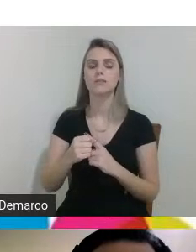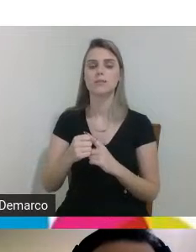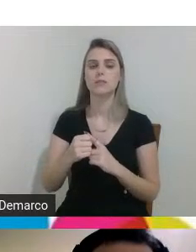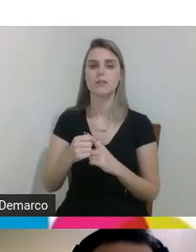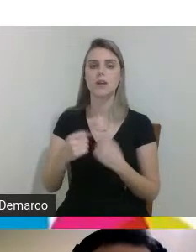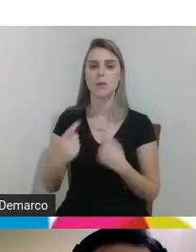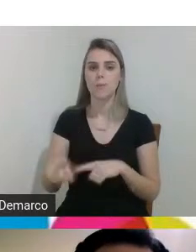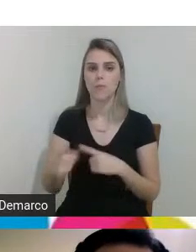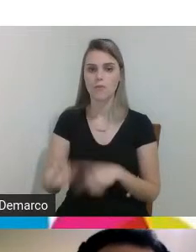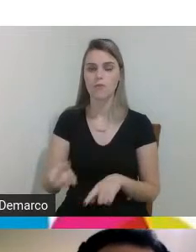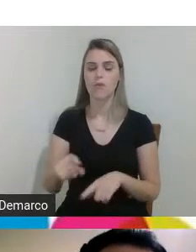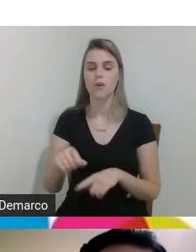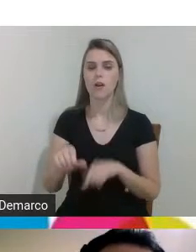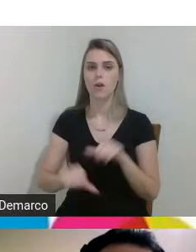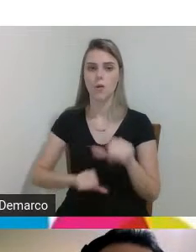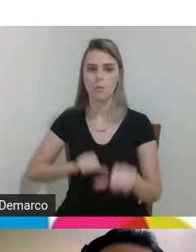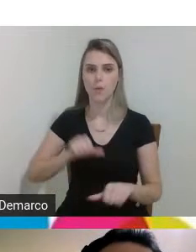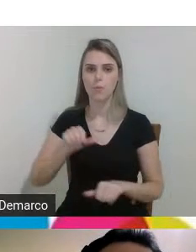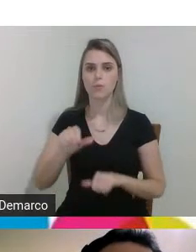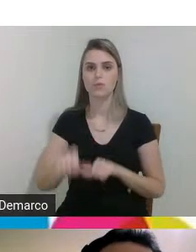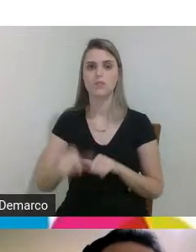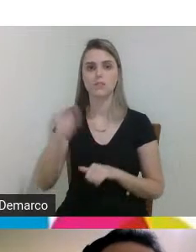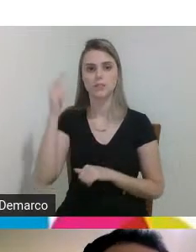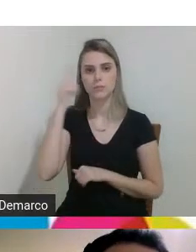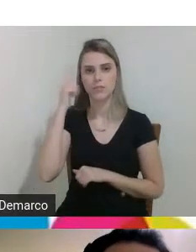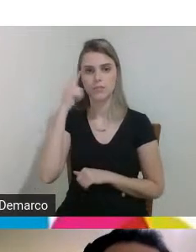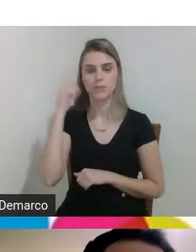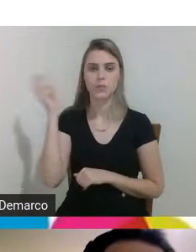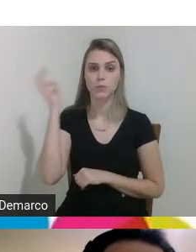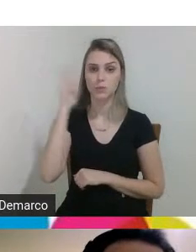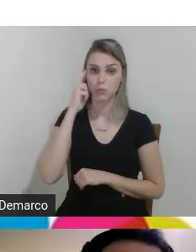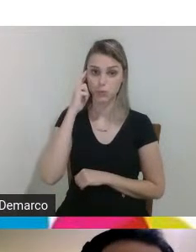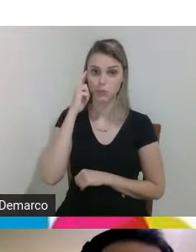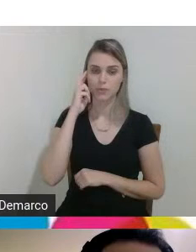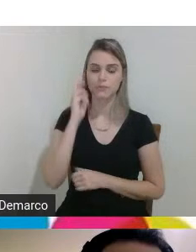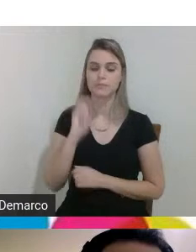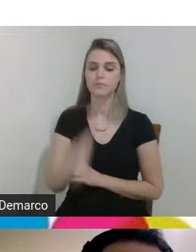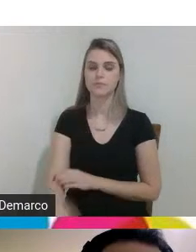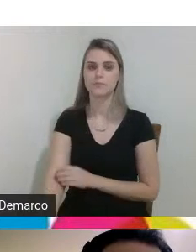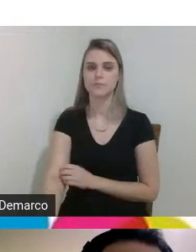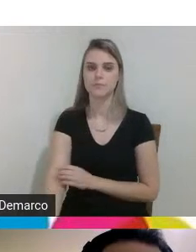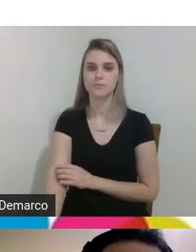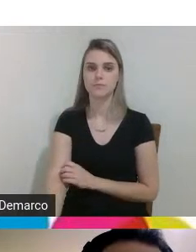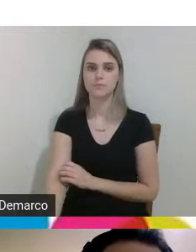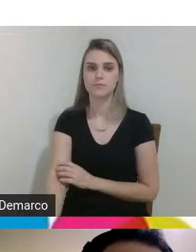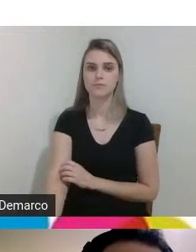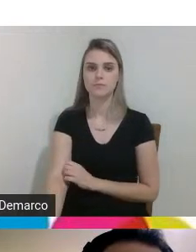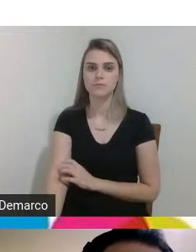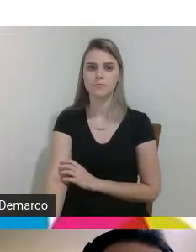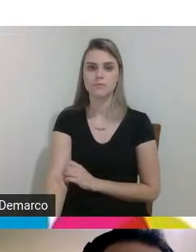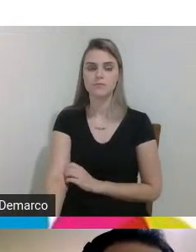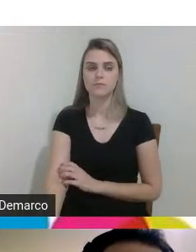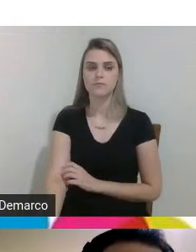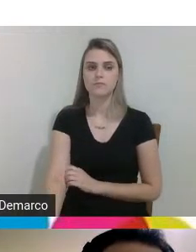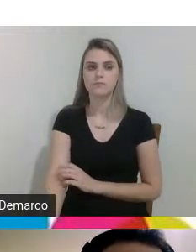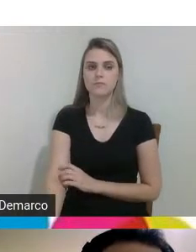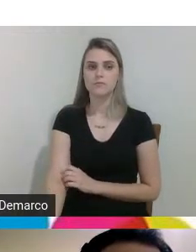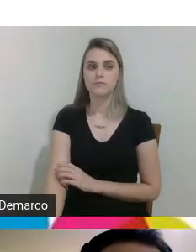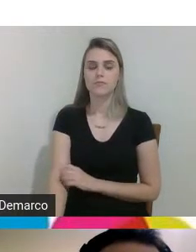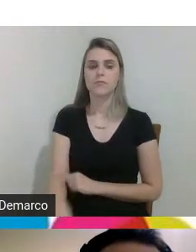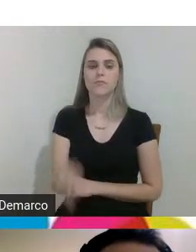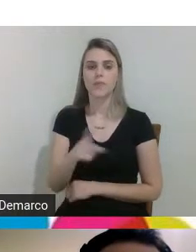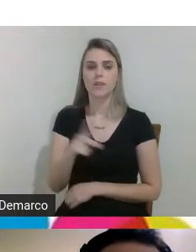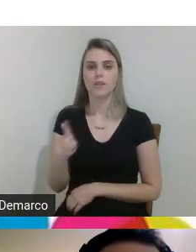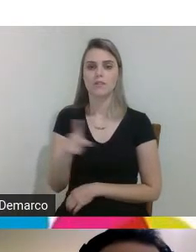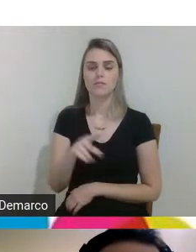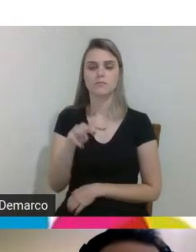mudança de pensamento de cultura né quando o professor Marcelo falou aqui dos custos né